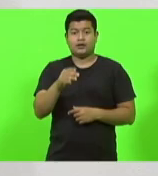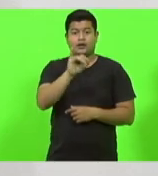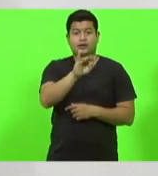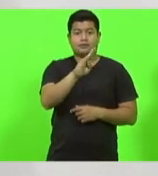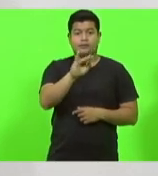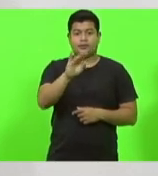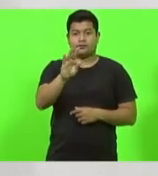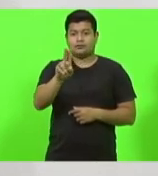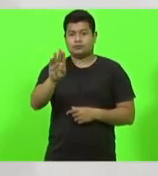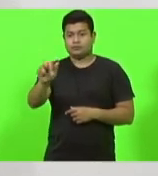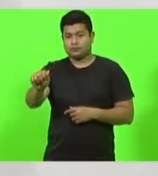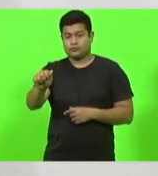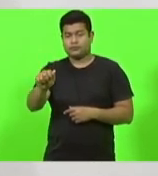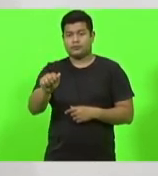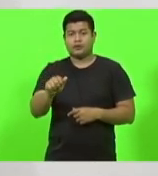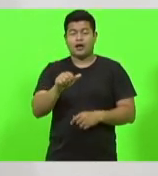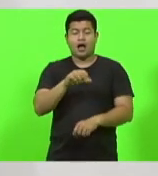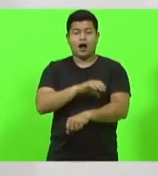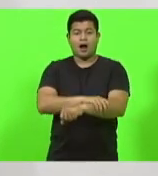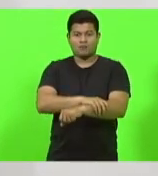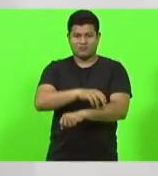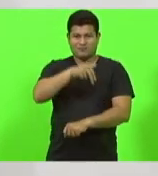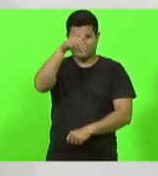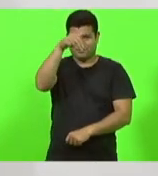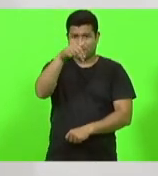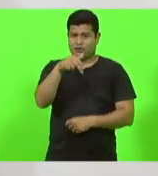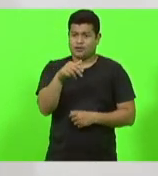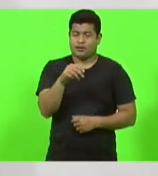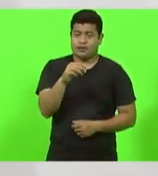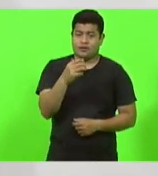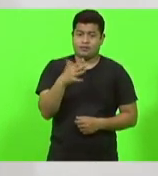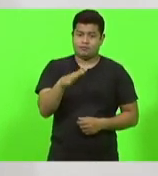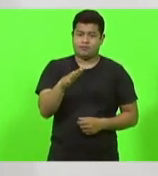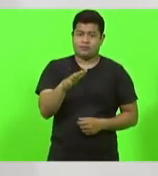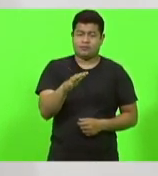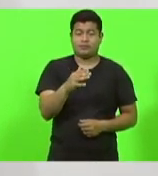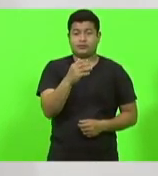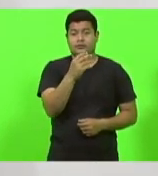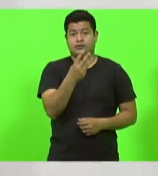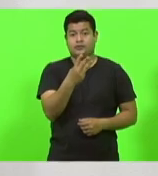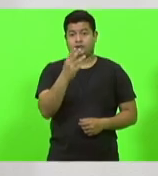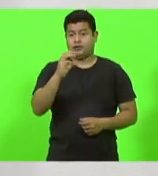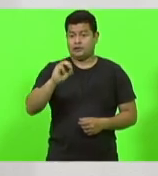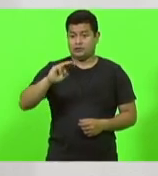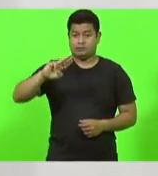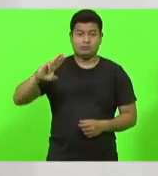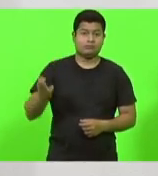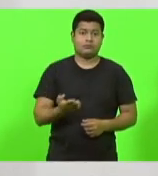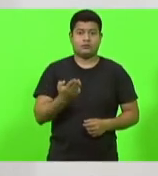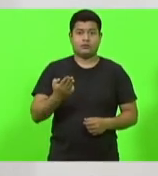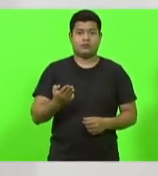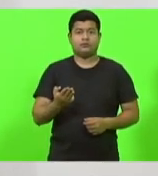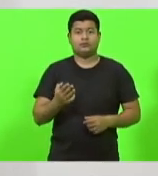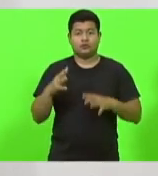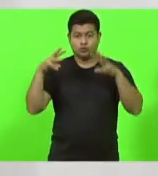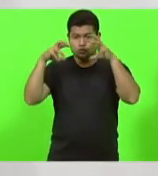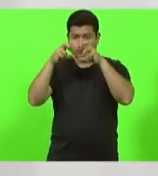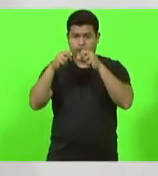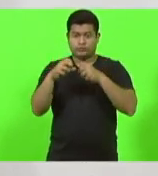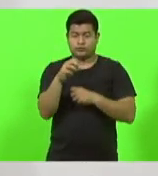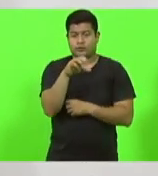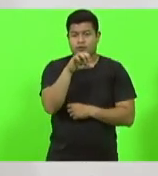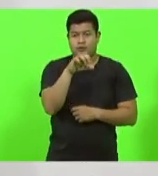milhões de reais, Braço do Norte em torno de mais de 30 milhões de reais, Sombrio mais de 30 milhões,